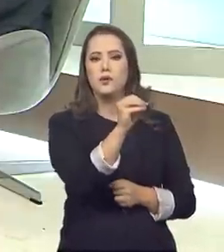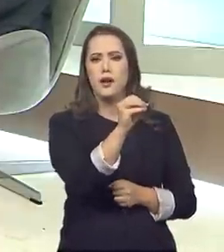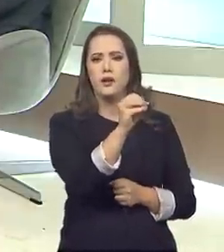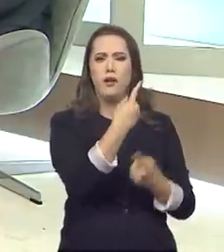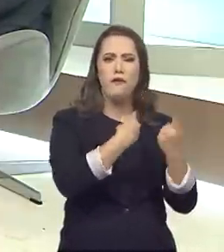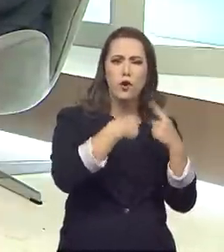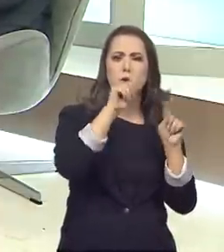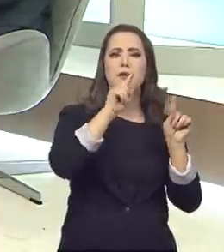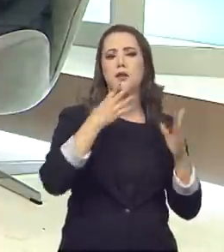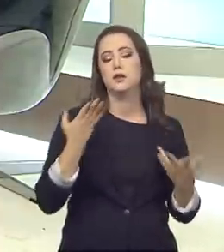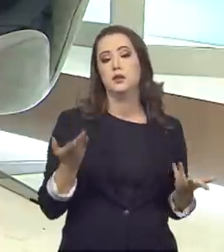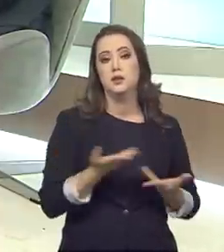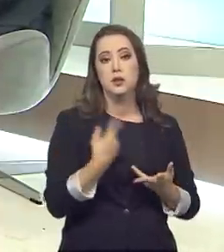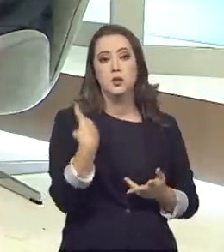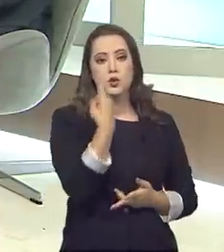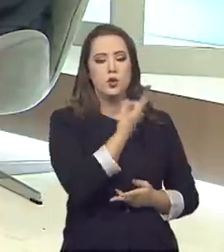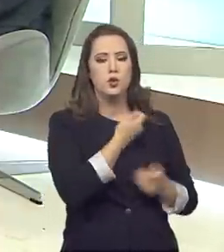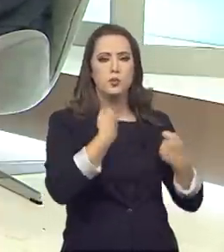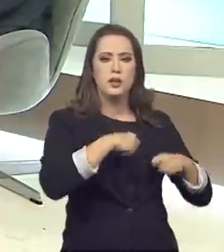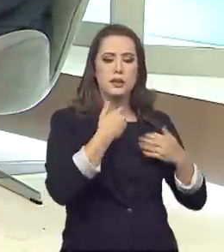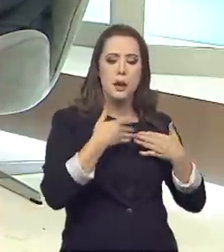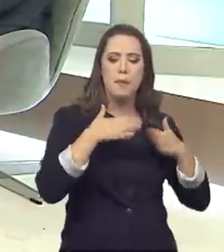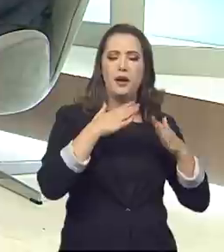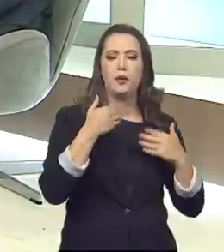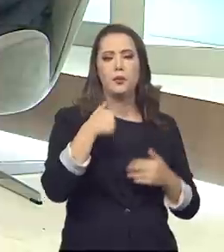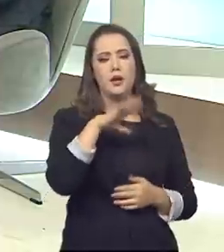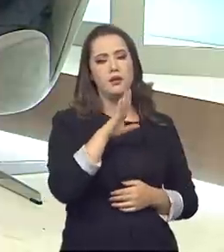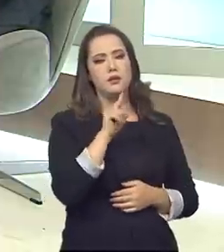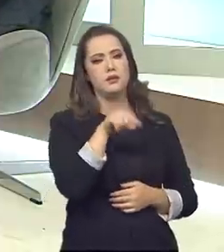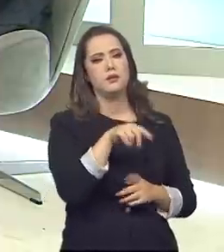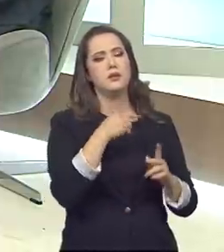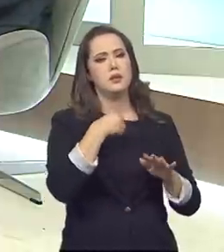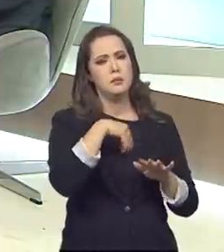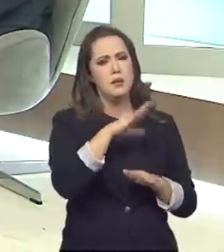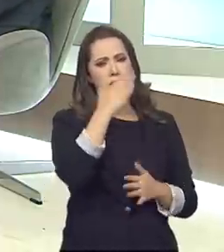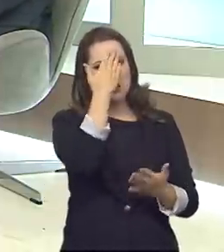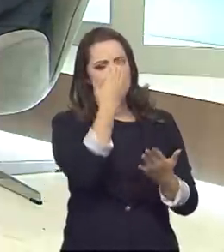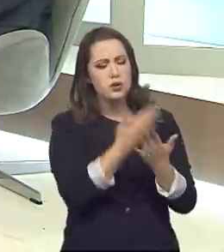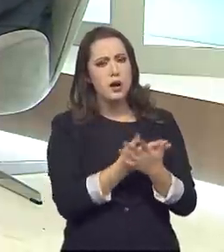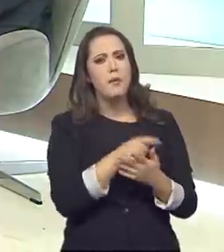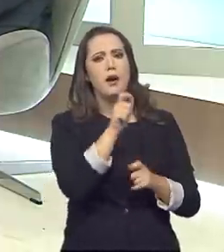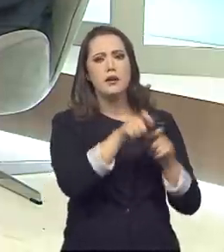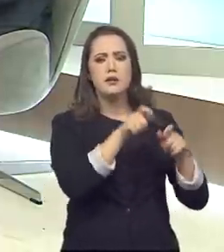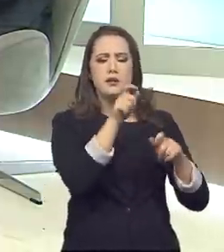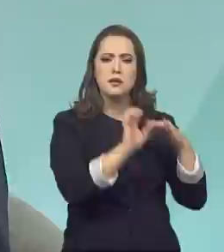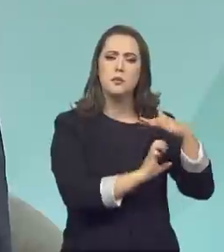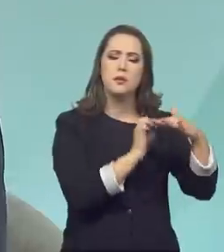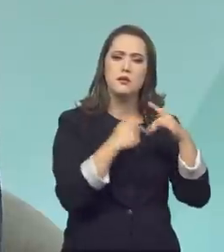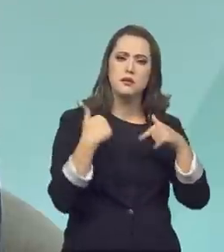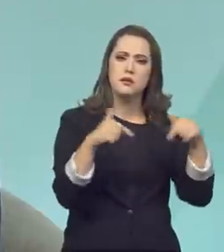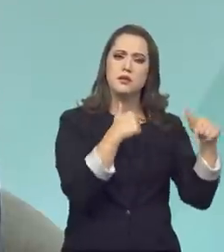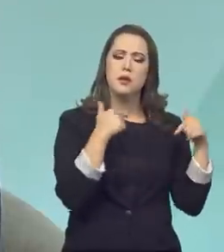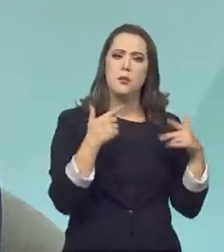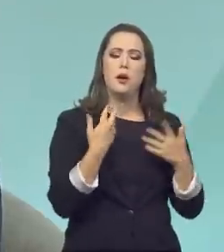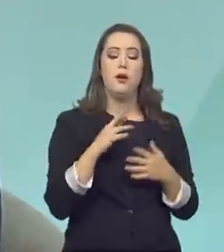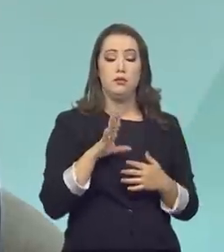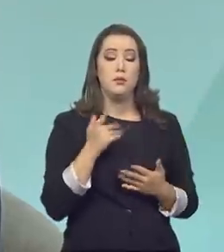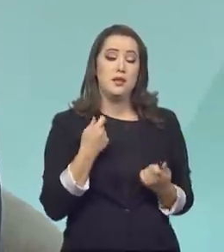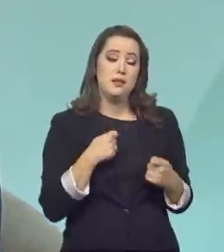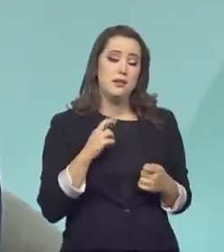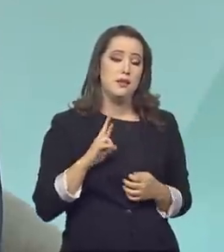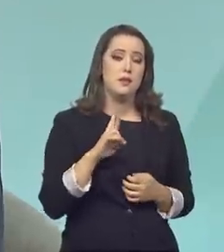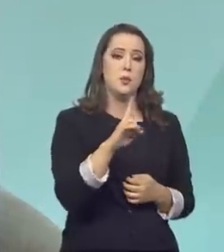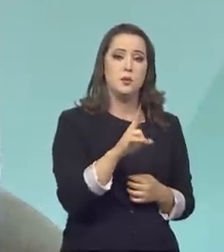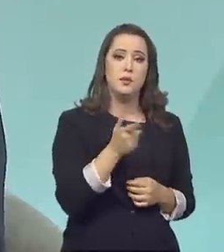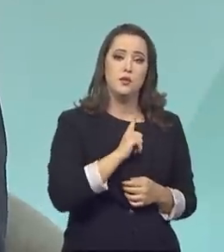necessidade de nós termos um mercado mais aberto e de ter mais confiança nas próprias empresas e assumirem suas responsabilidades.